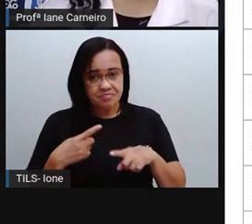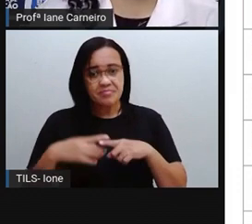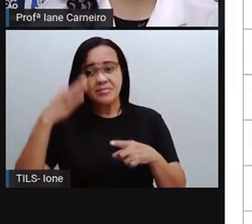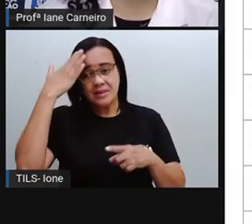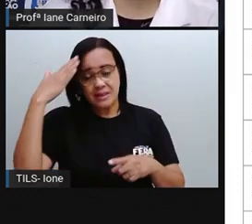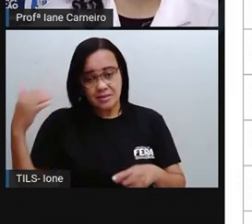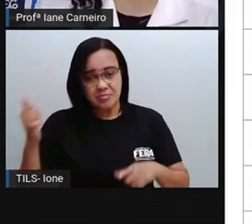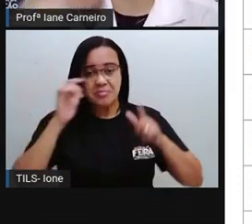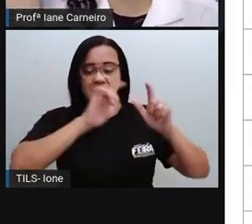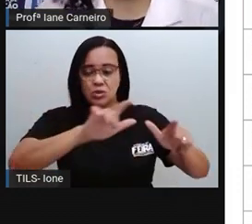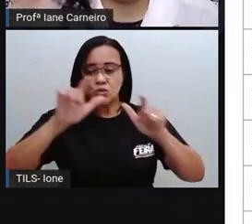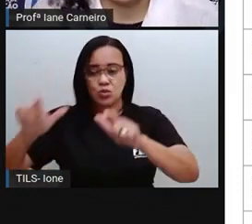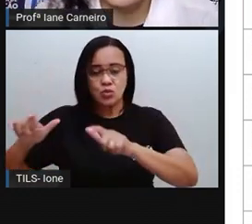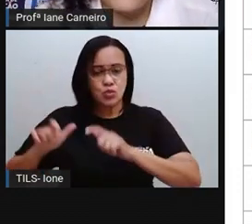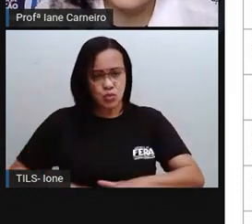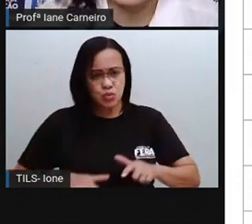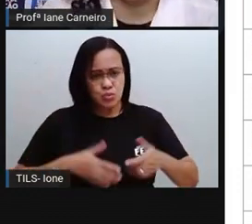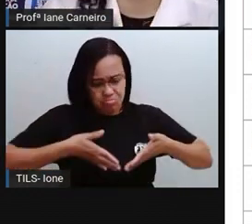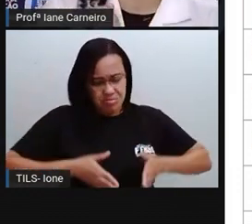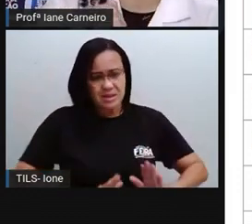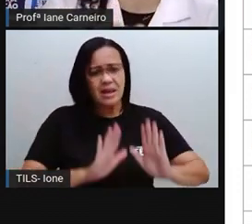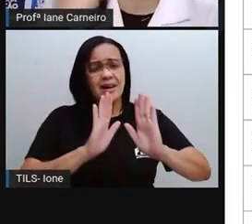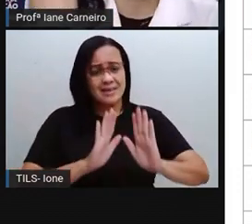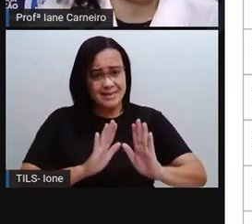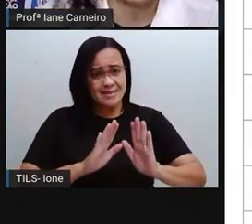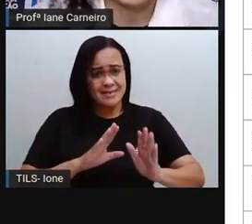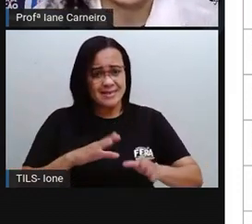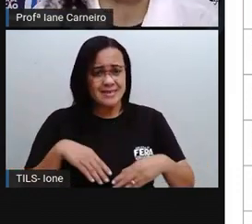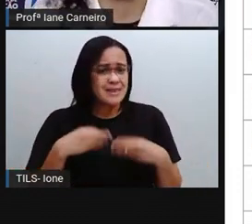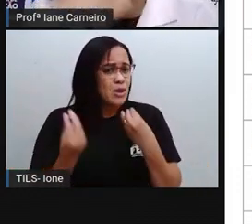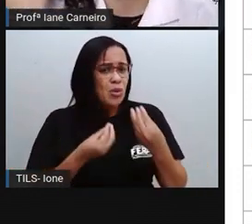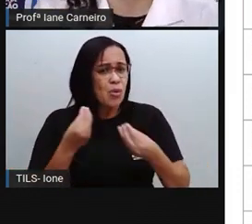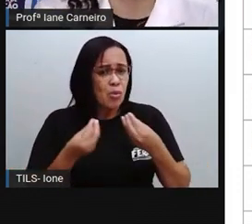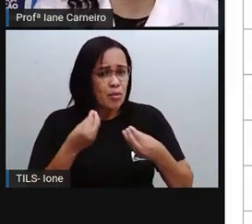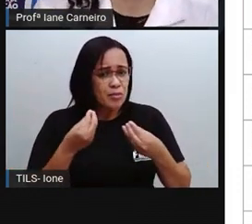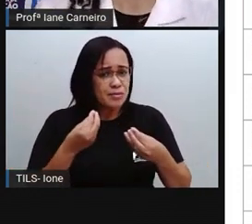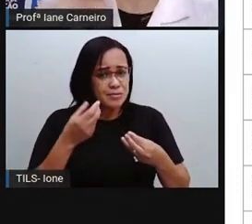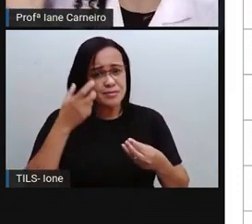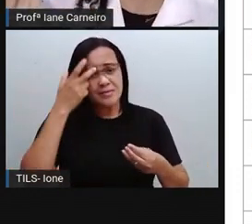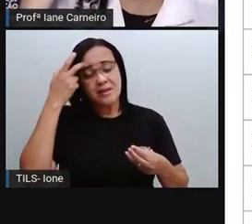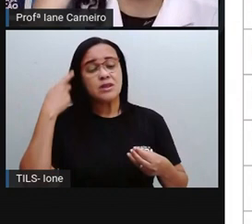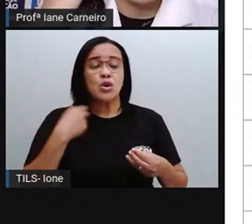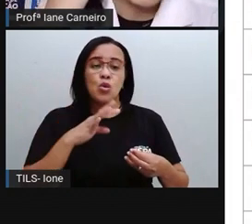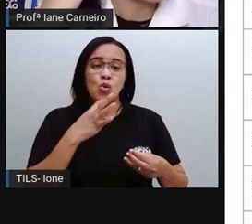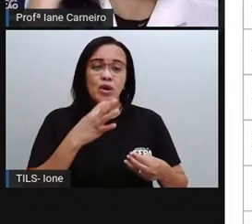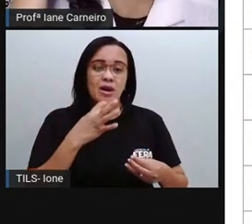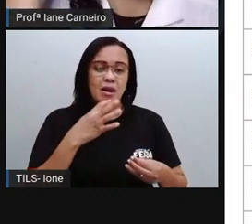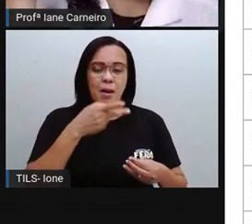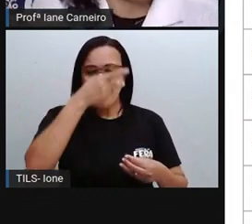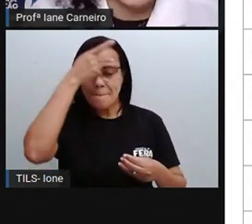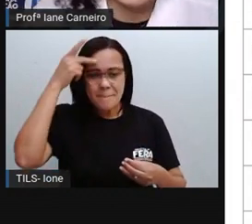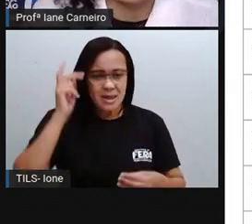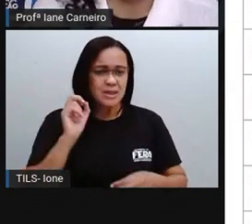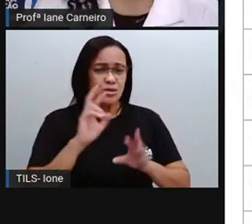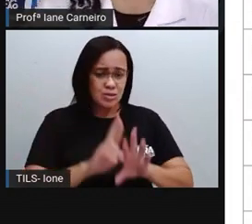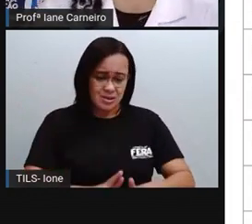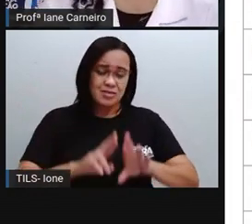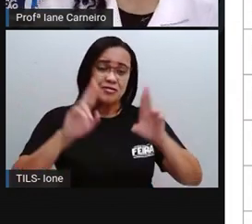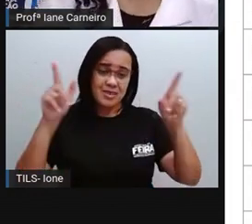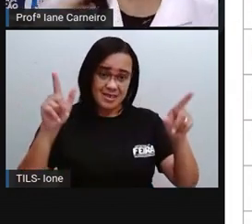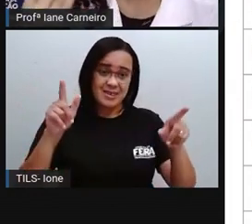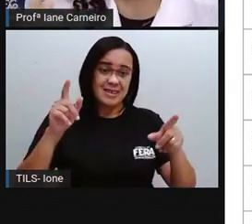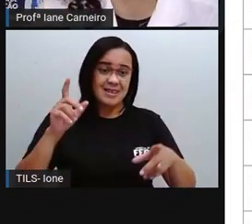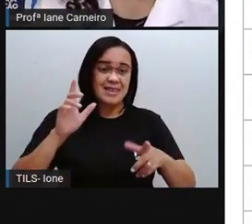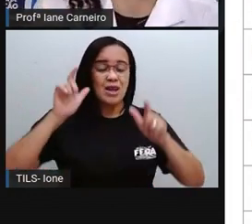cada lugar, né? Imagina você conhecer um amiguinho novo, conhecer uma pessoa diferente. E aí a pessoa dizer, ah, eu moro em Pernambuco,